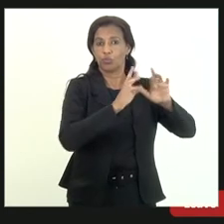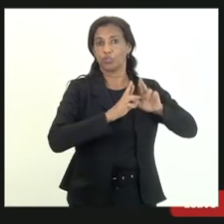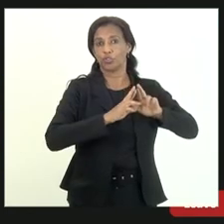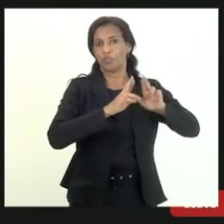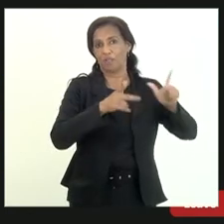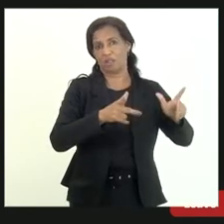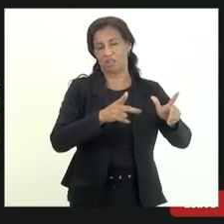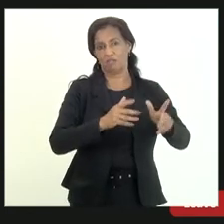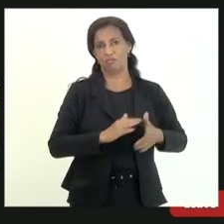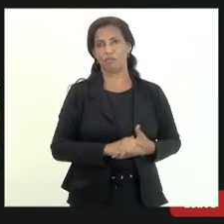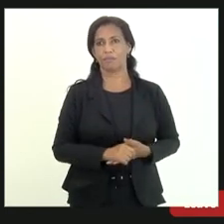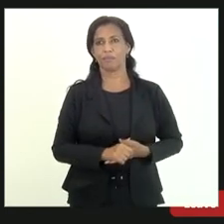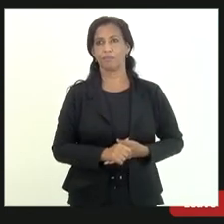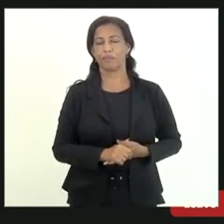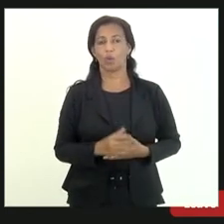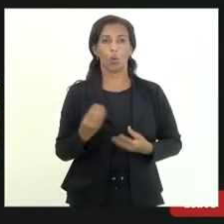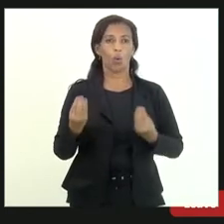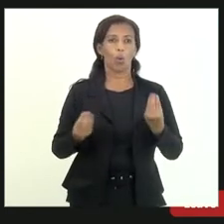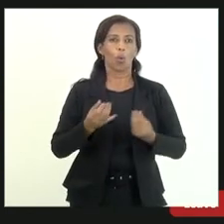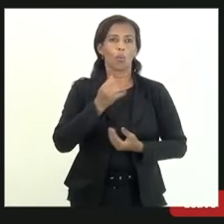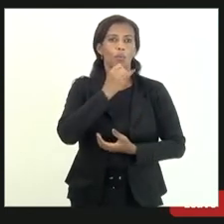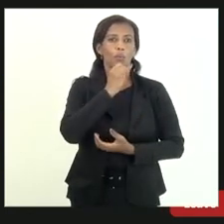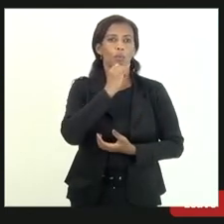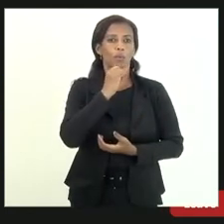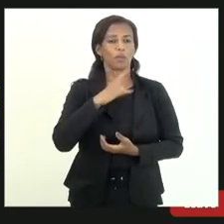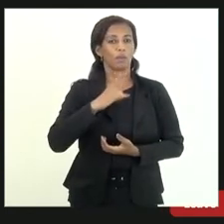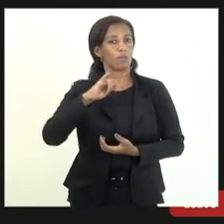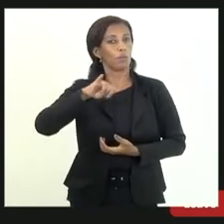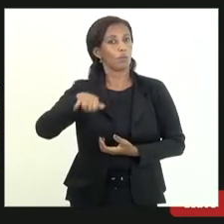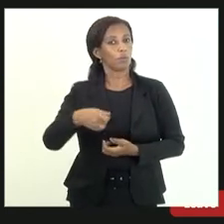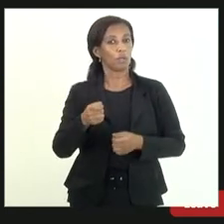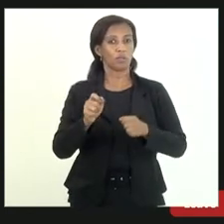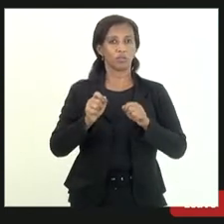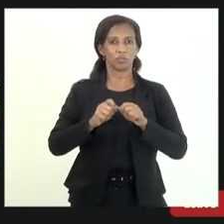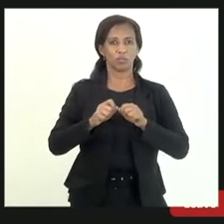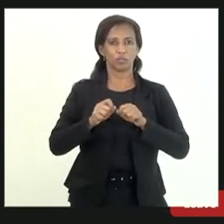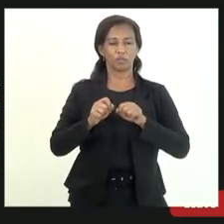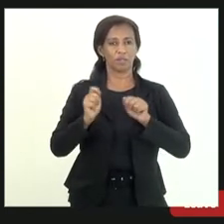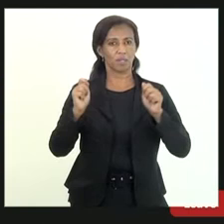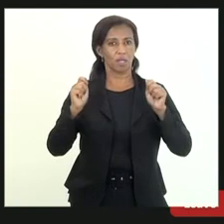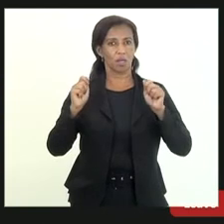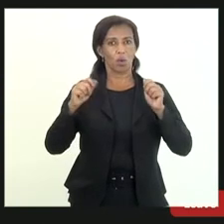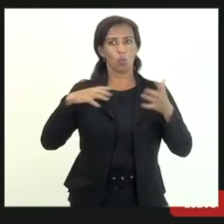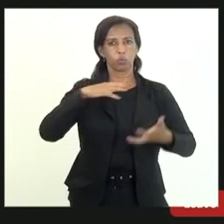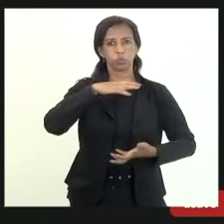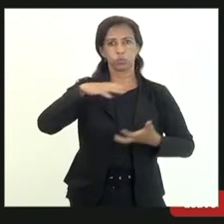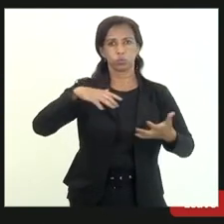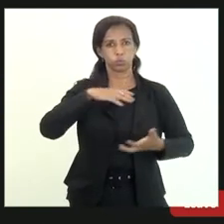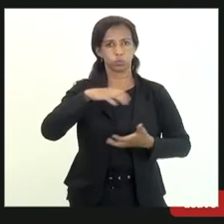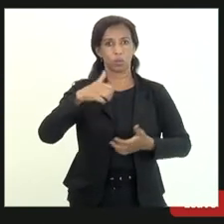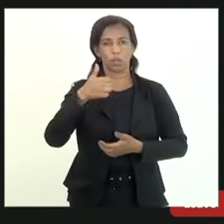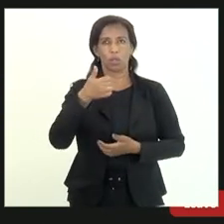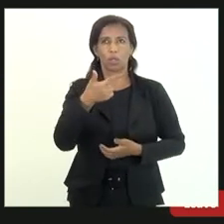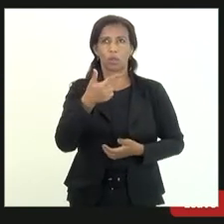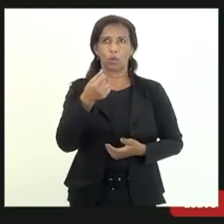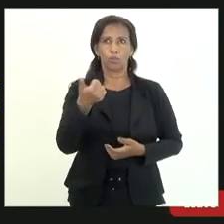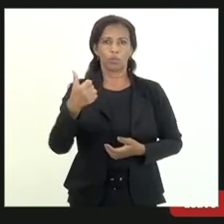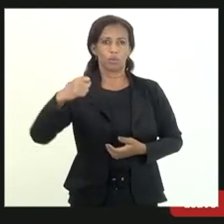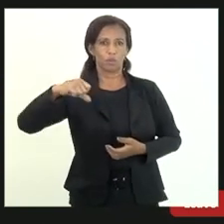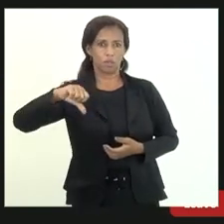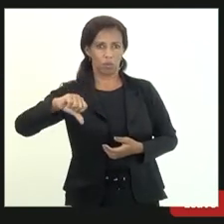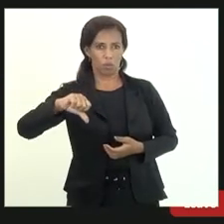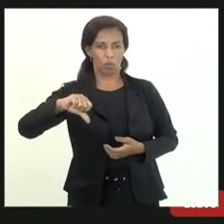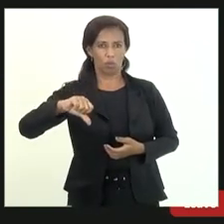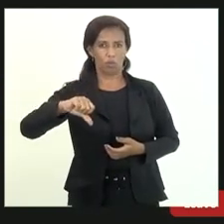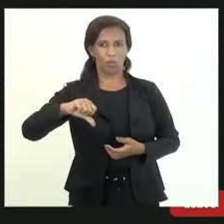diferenciado como por exemplo a gente teve oportunidade de fazer um protesto no ano de 2019 que eu vou